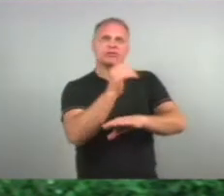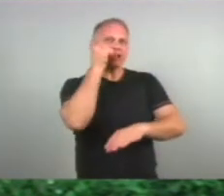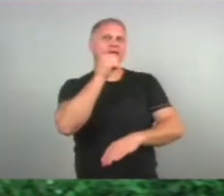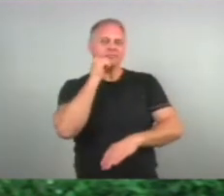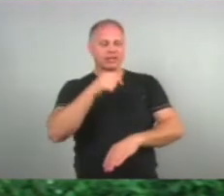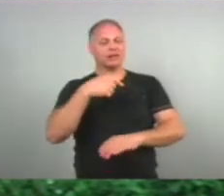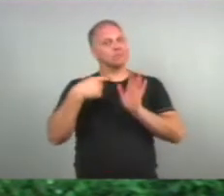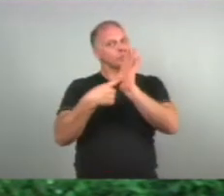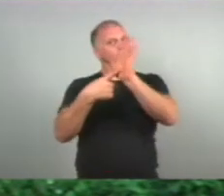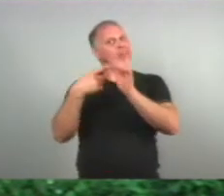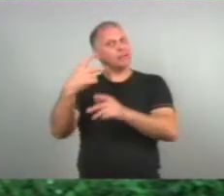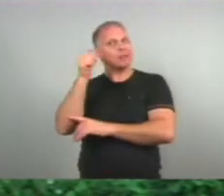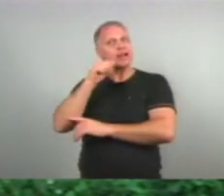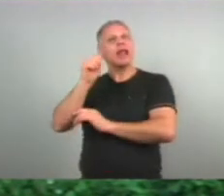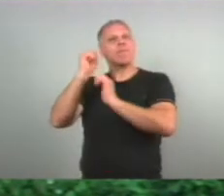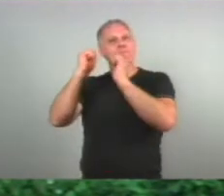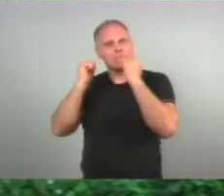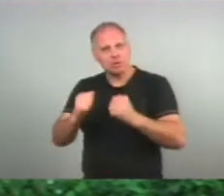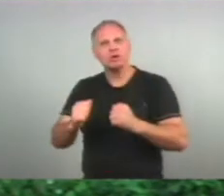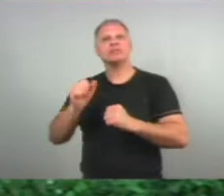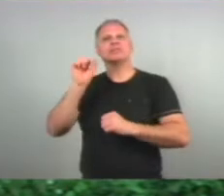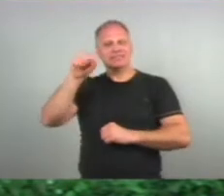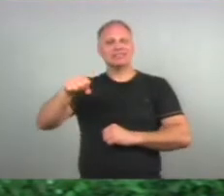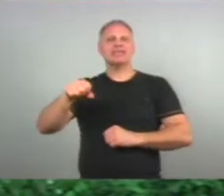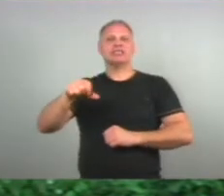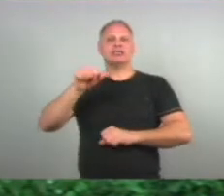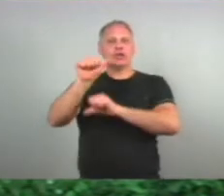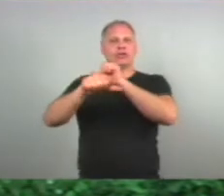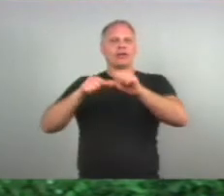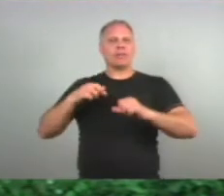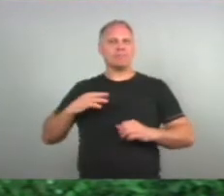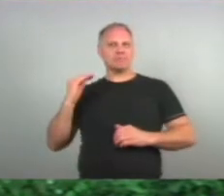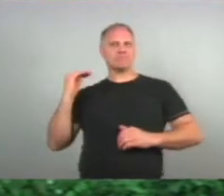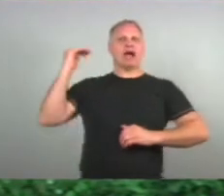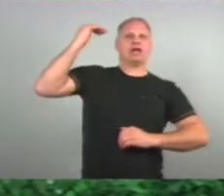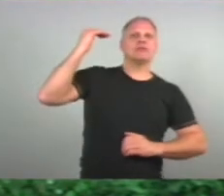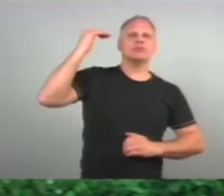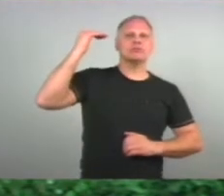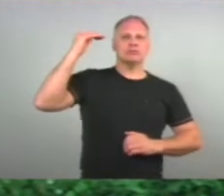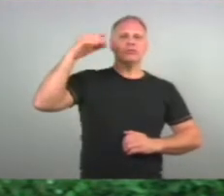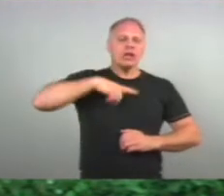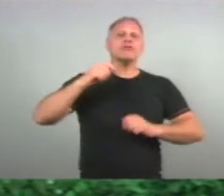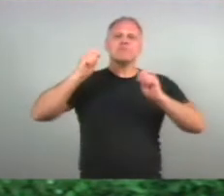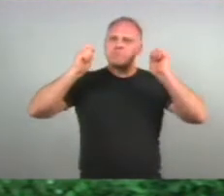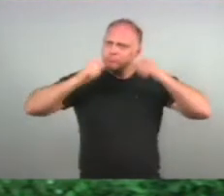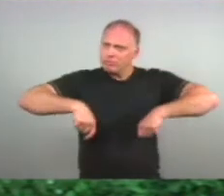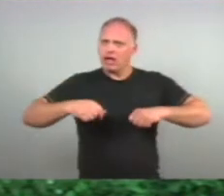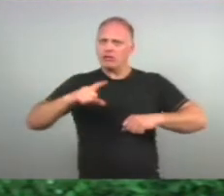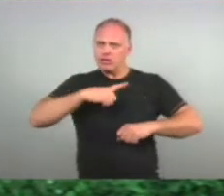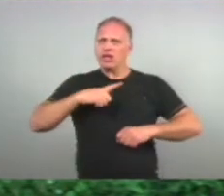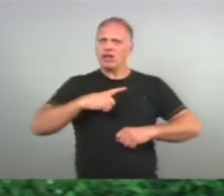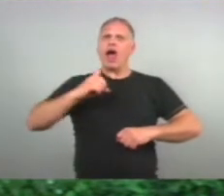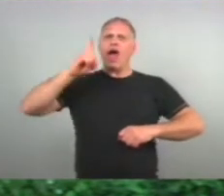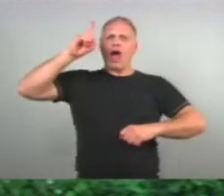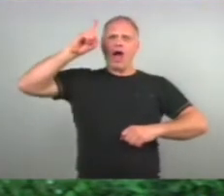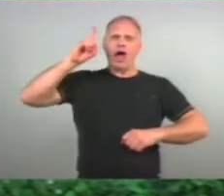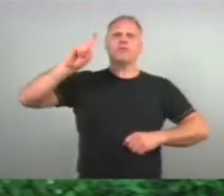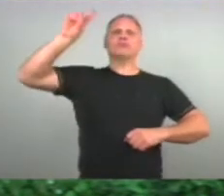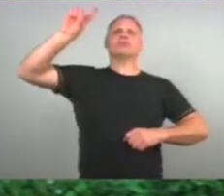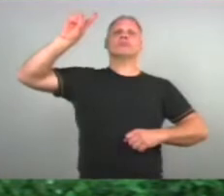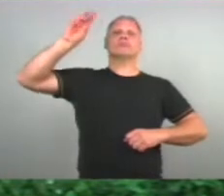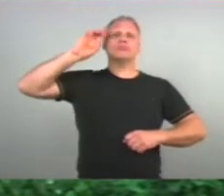mostrar para ela Que ela pode se empoderar Sim Ela não precisa Ficar nesse